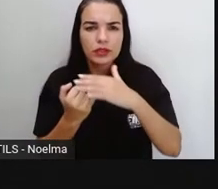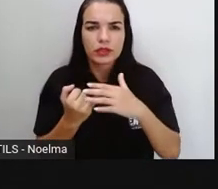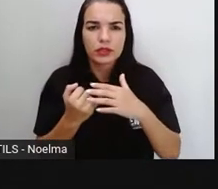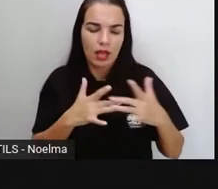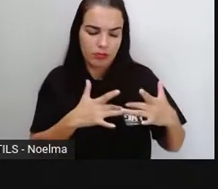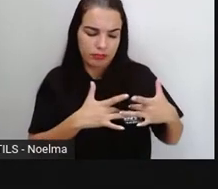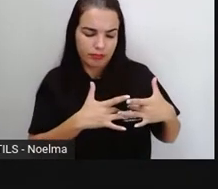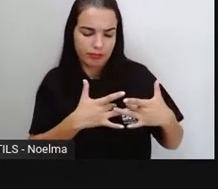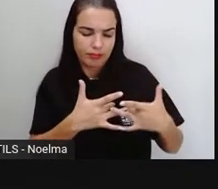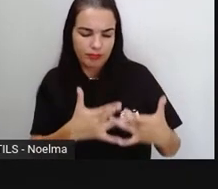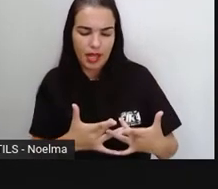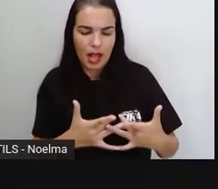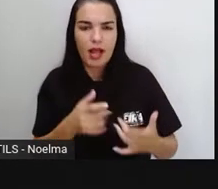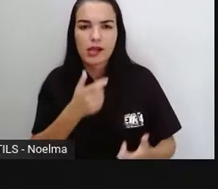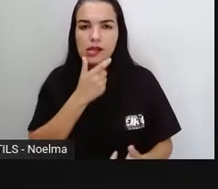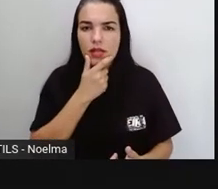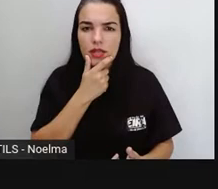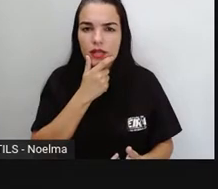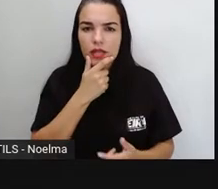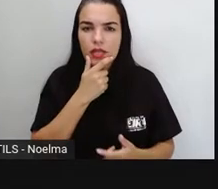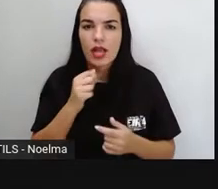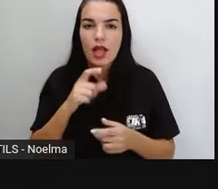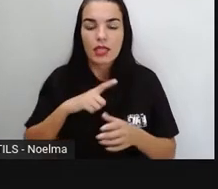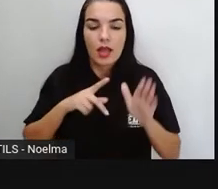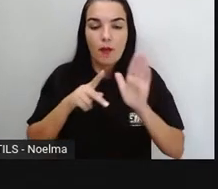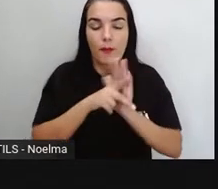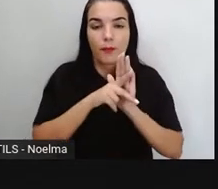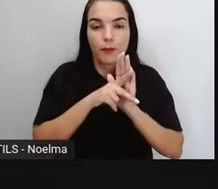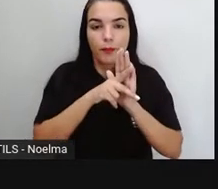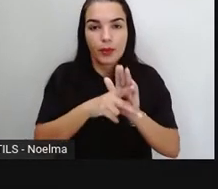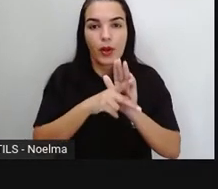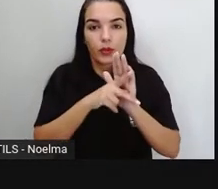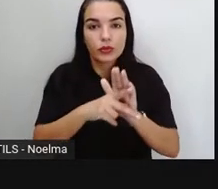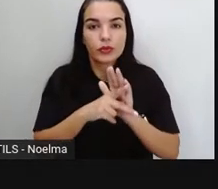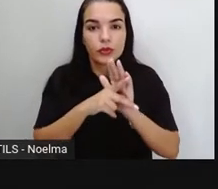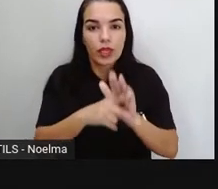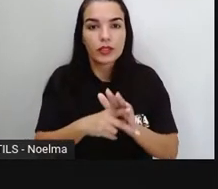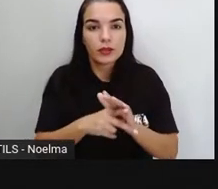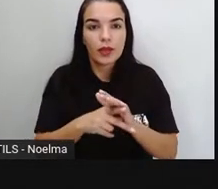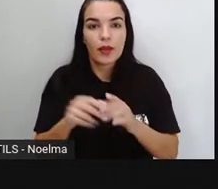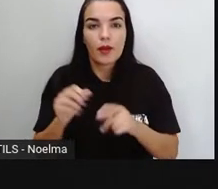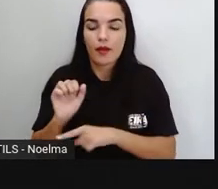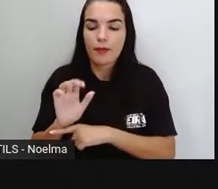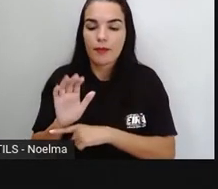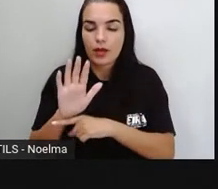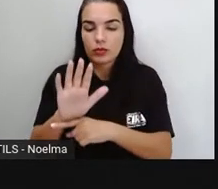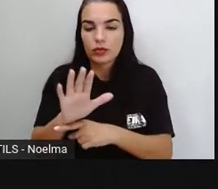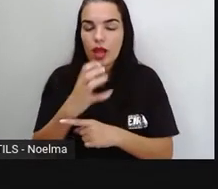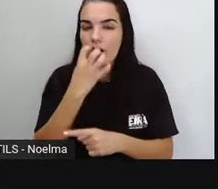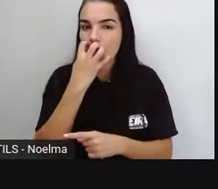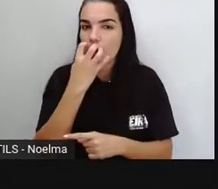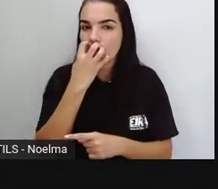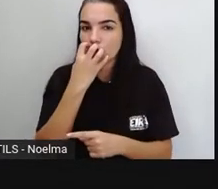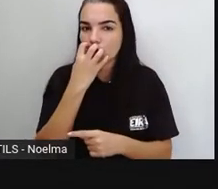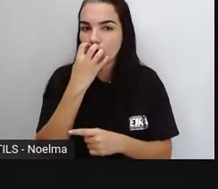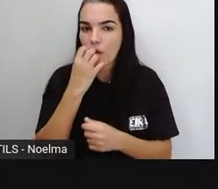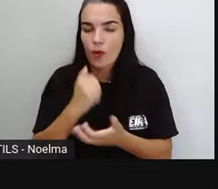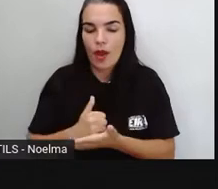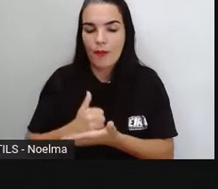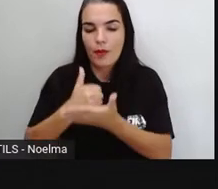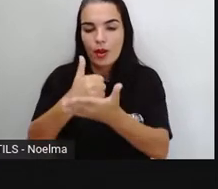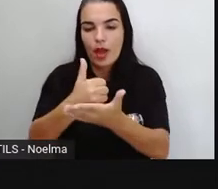piloto para fornecer cães guia para crianças com problemas de audição. Agora a gente vai para a leitura do texto.